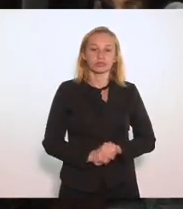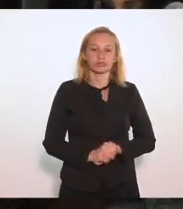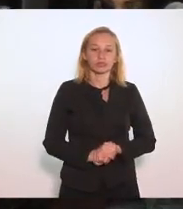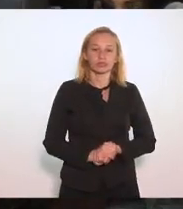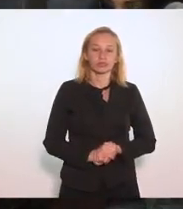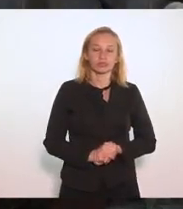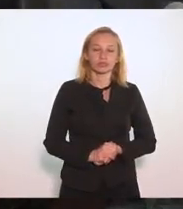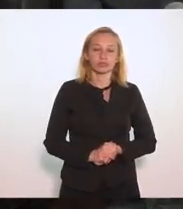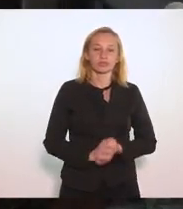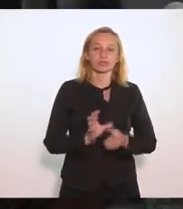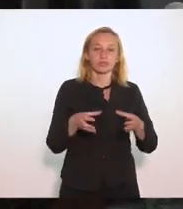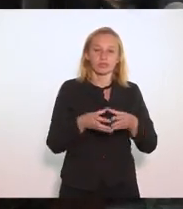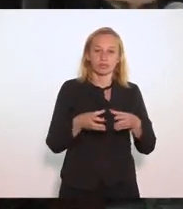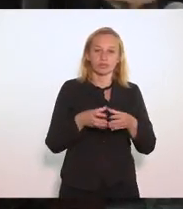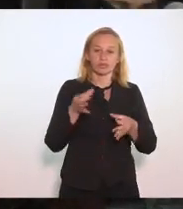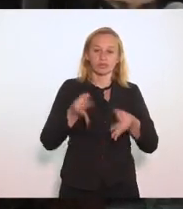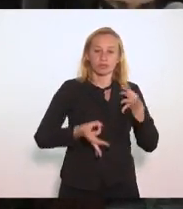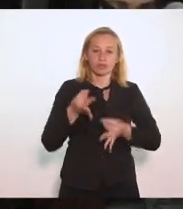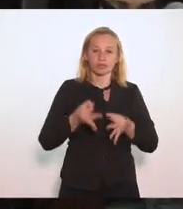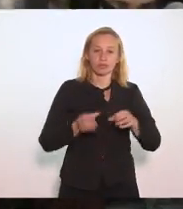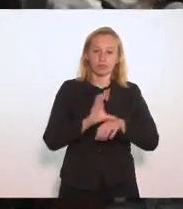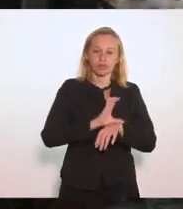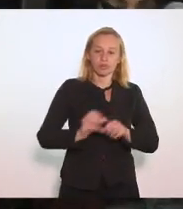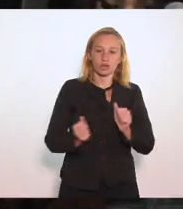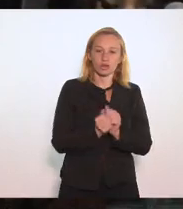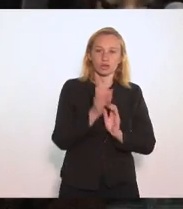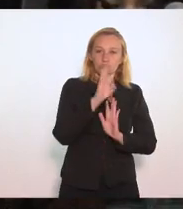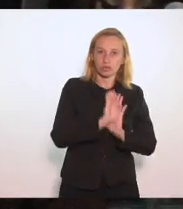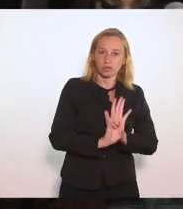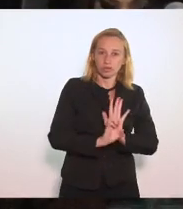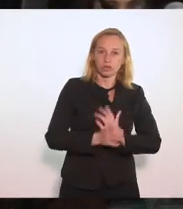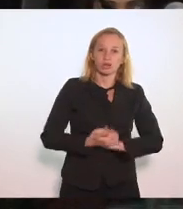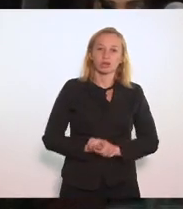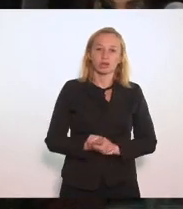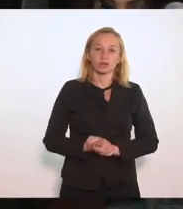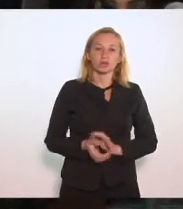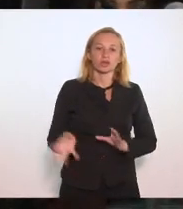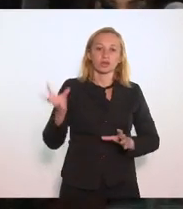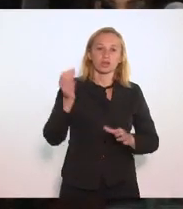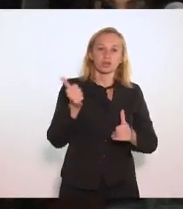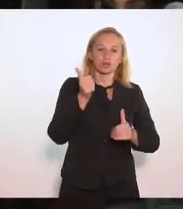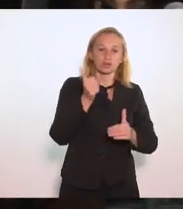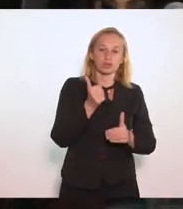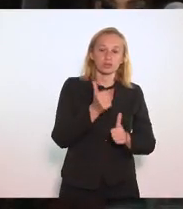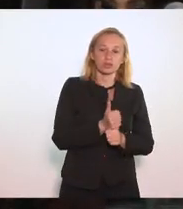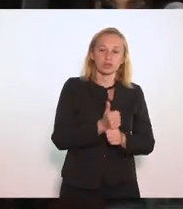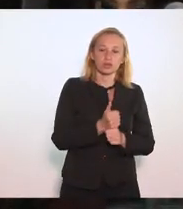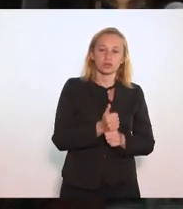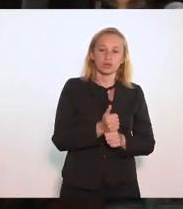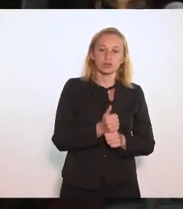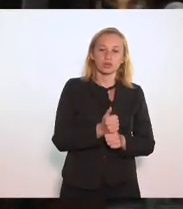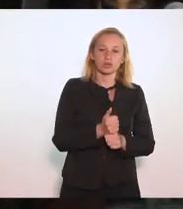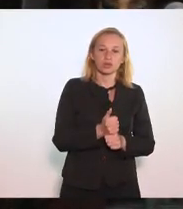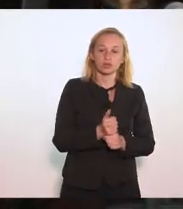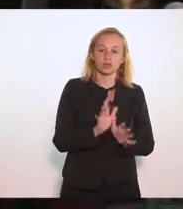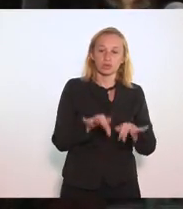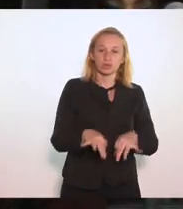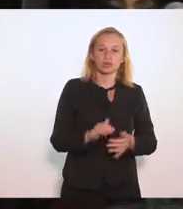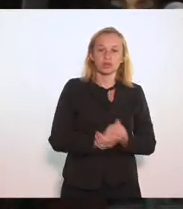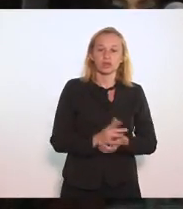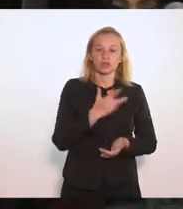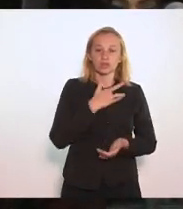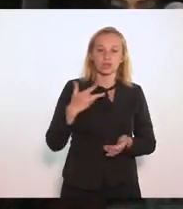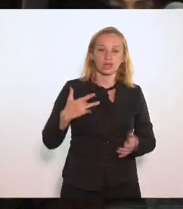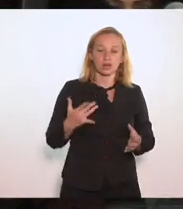Pareceres da comissão pela condicionalidade com emendas concluído por substitutivo de saúde favorável